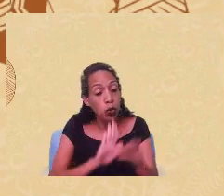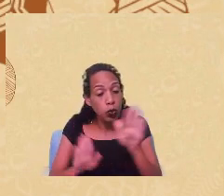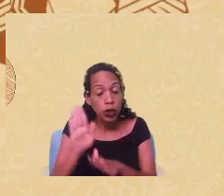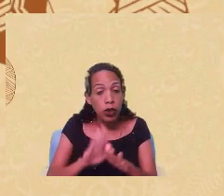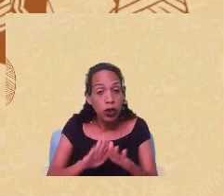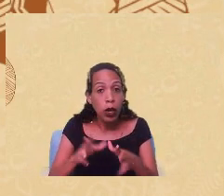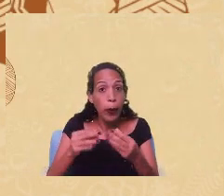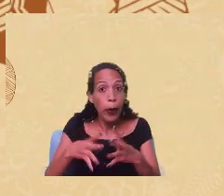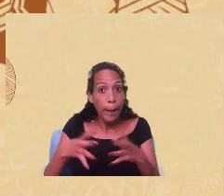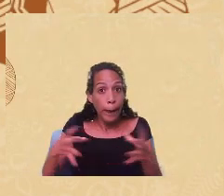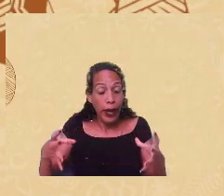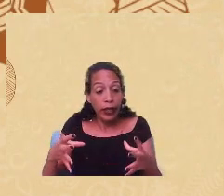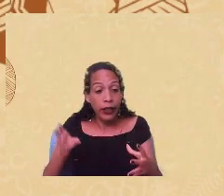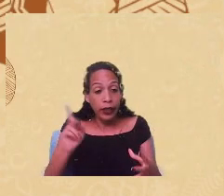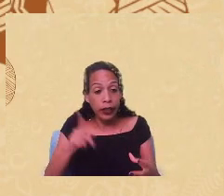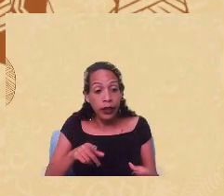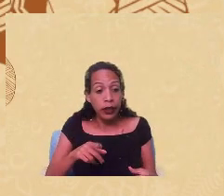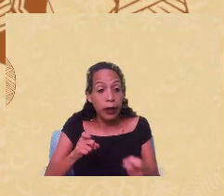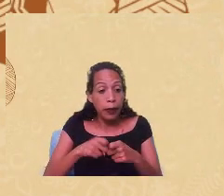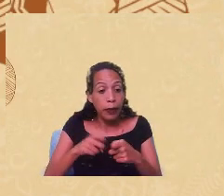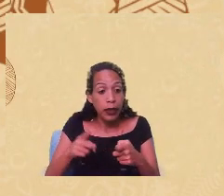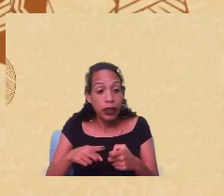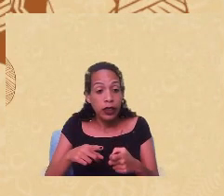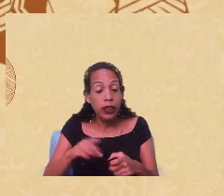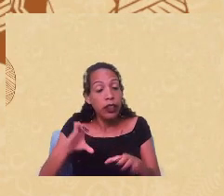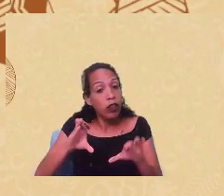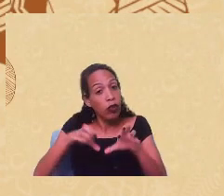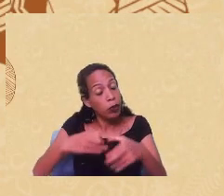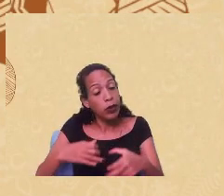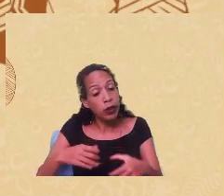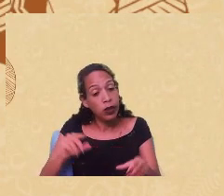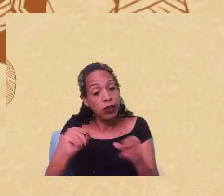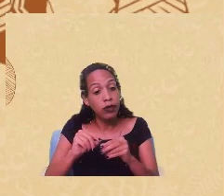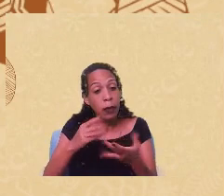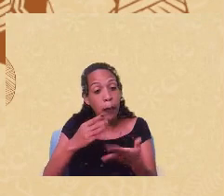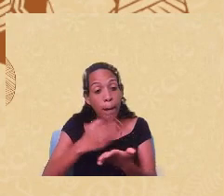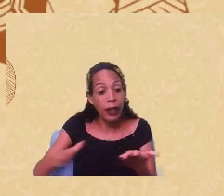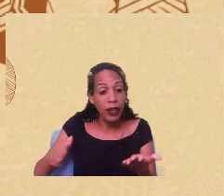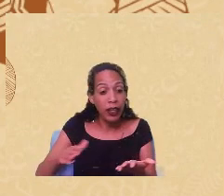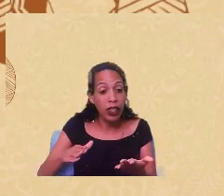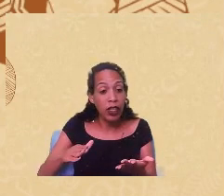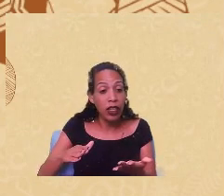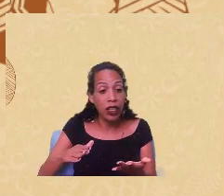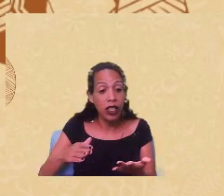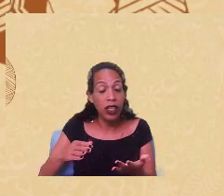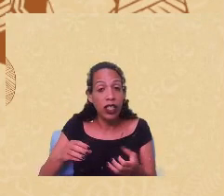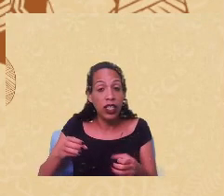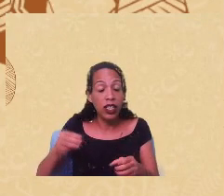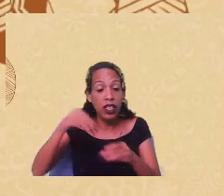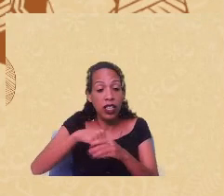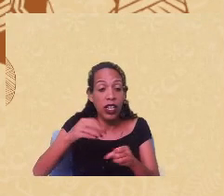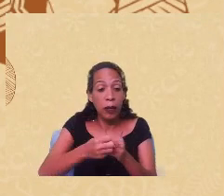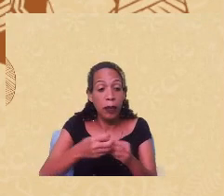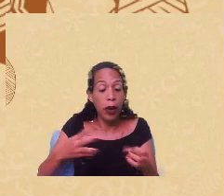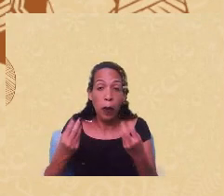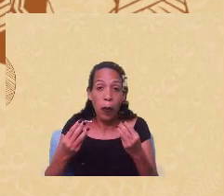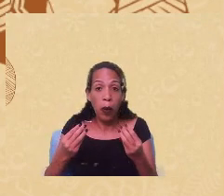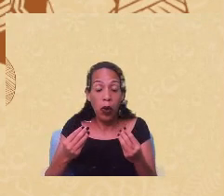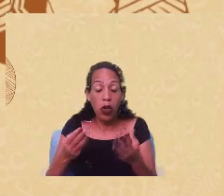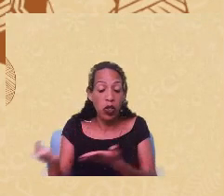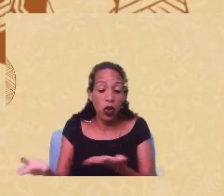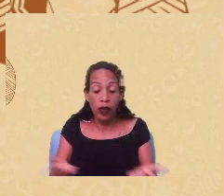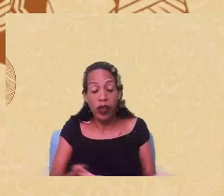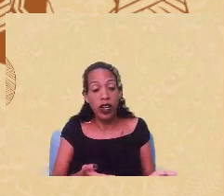parte dos estudantes de medicina que estão saindo formados agora fizeram metade do seu curso por exemplo na pandemia ou que muitas vezes são convidados a